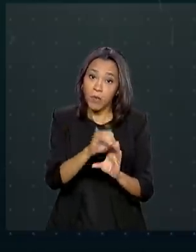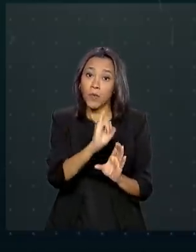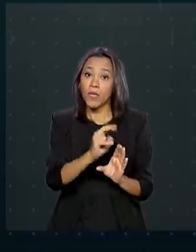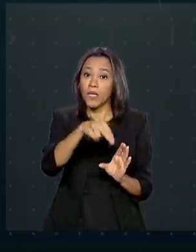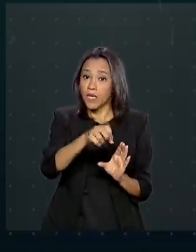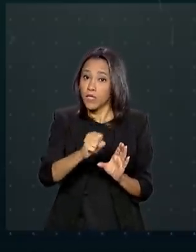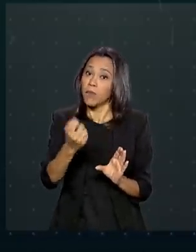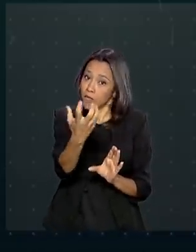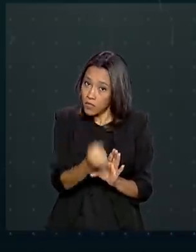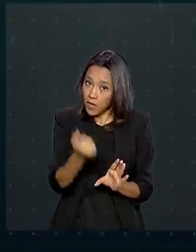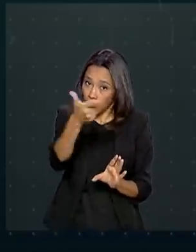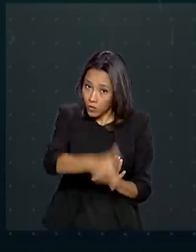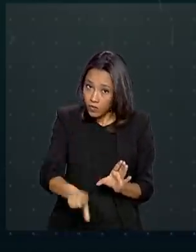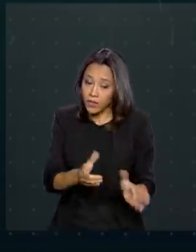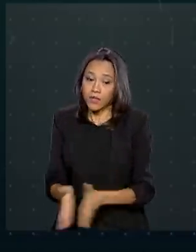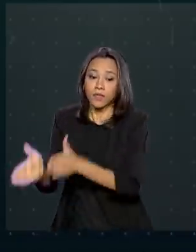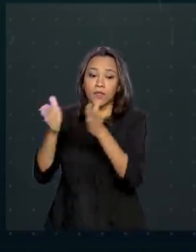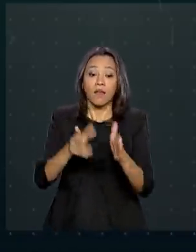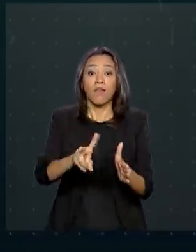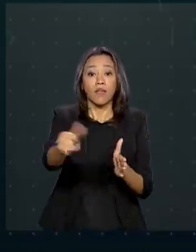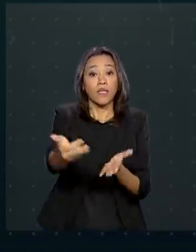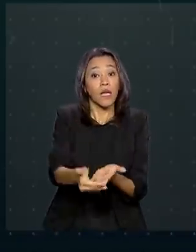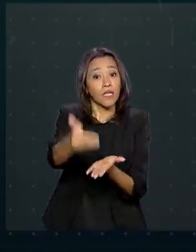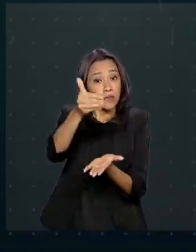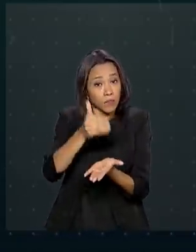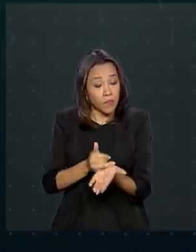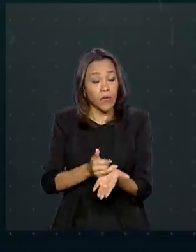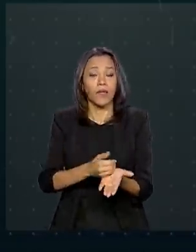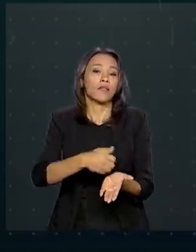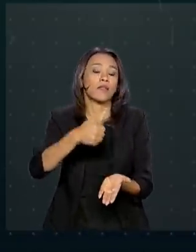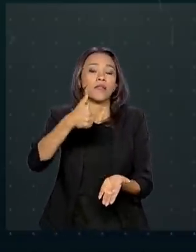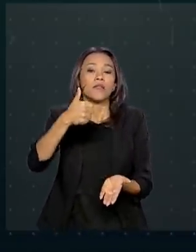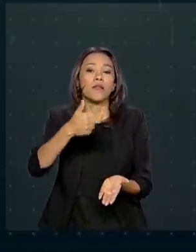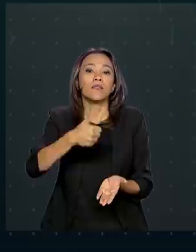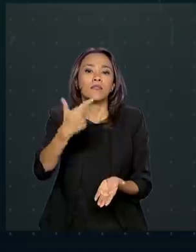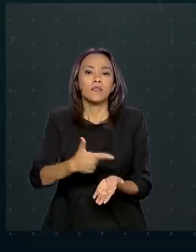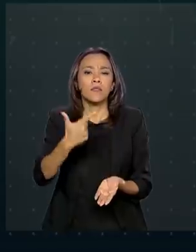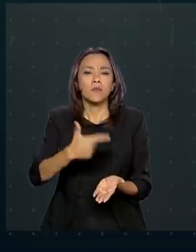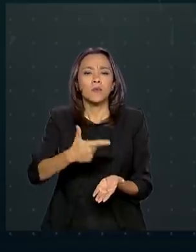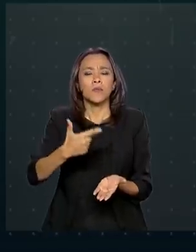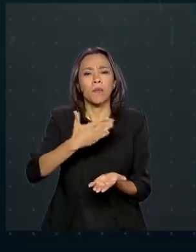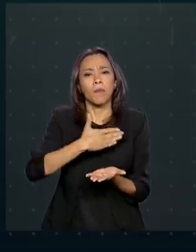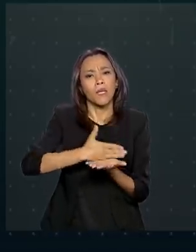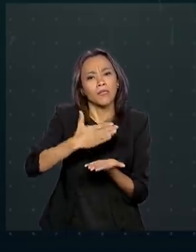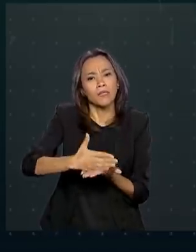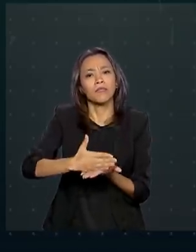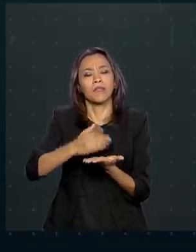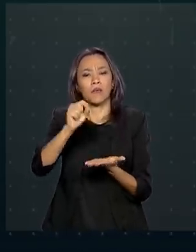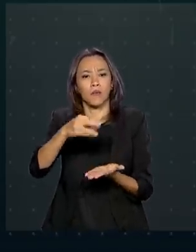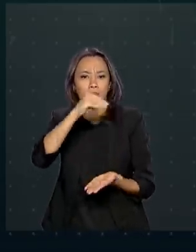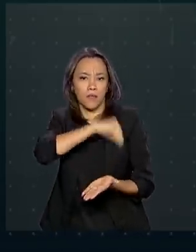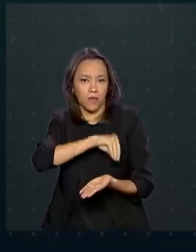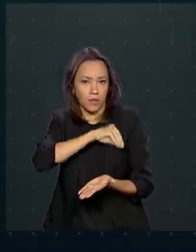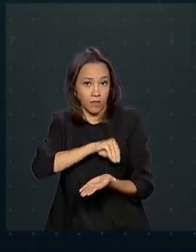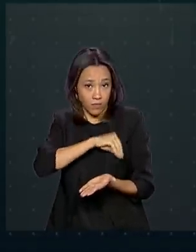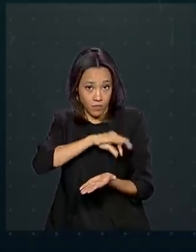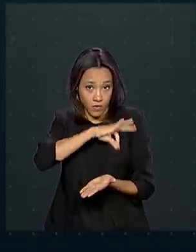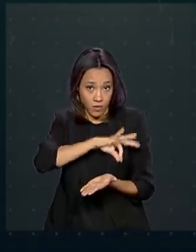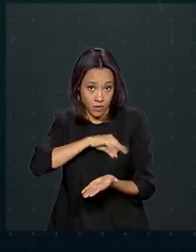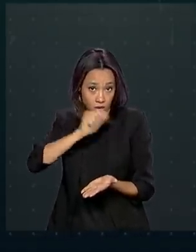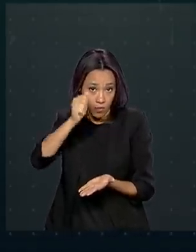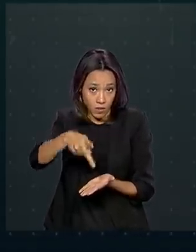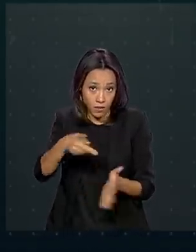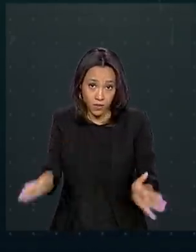Será antecipada a segunda parcela do 13º de aposentados e pensionistas do INSS para maio.